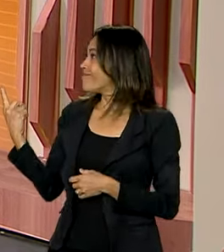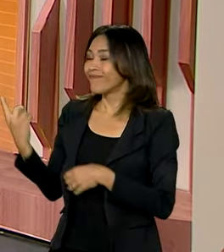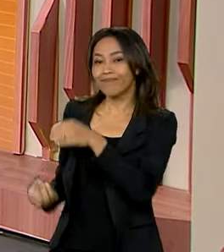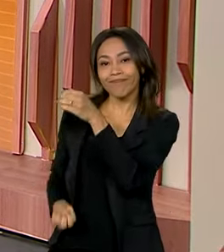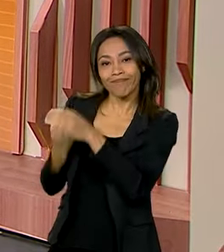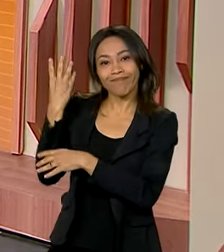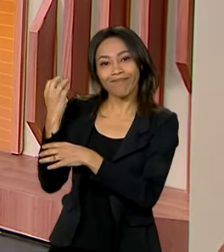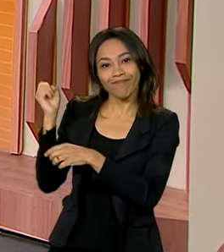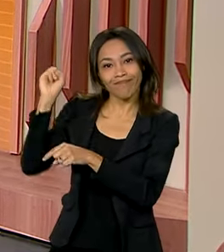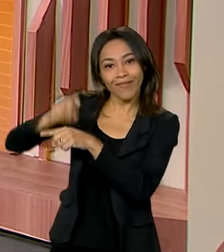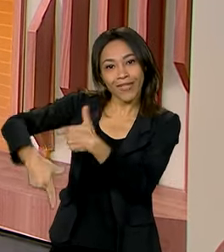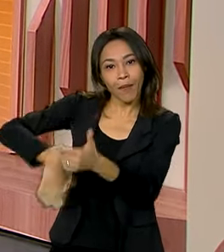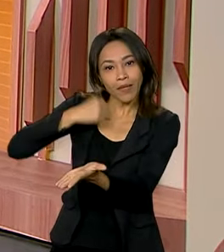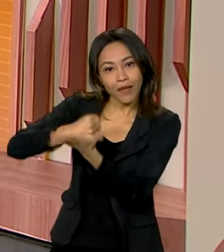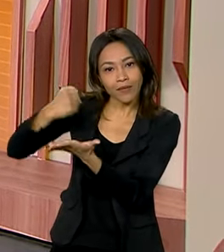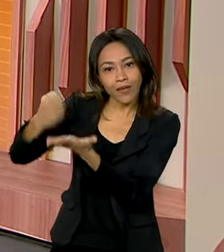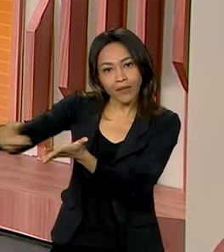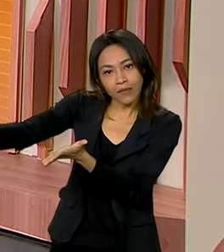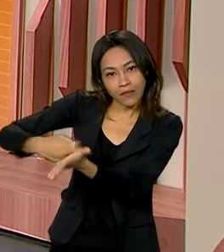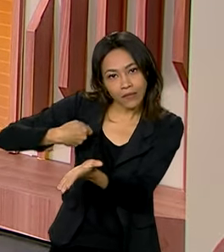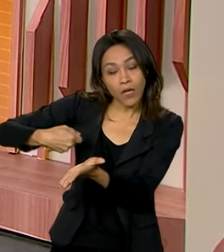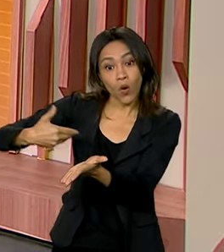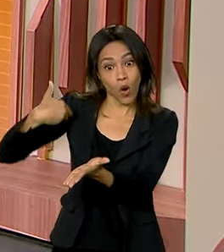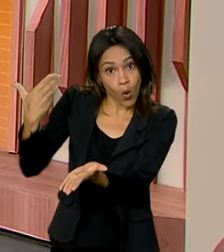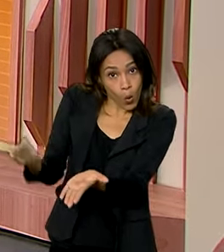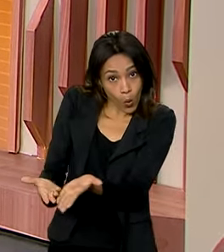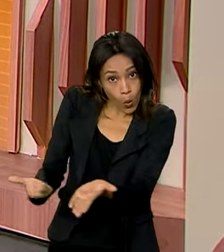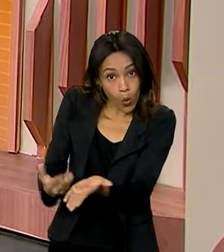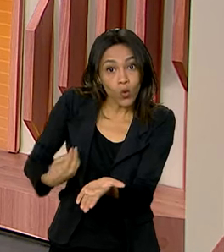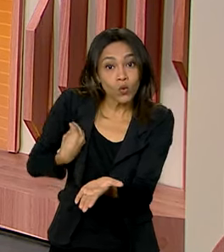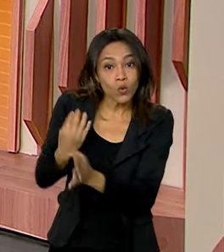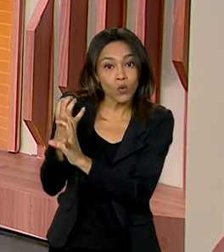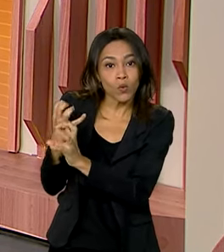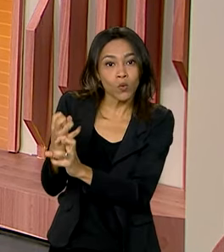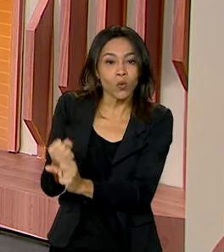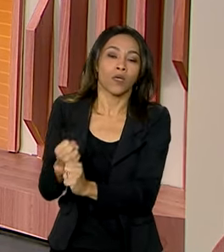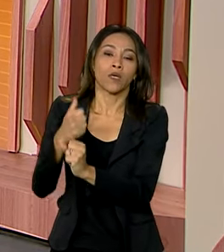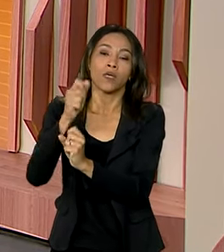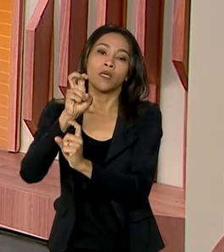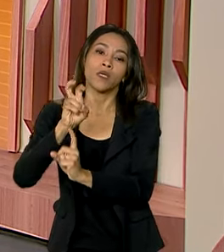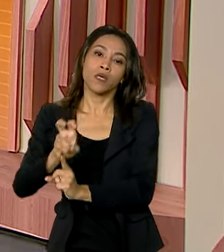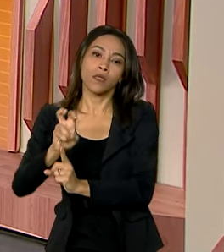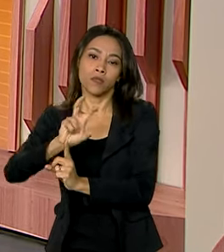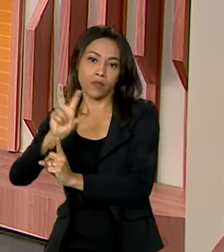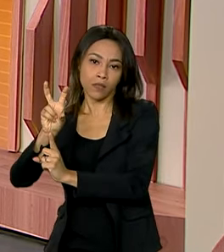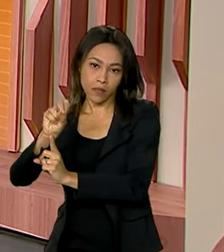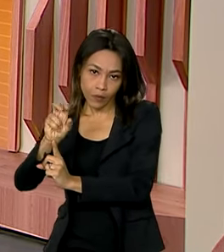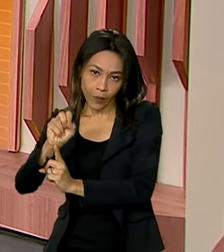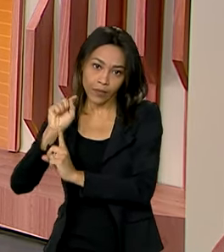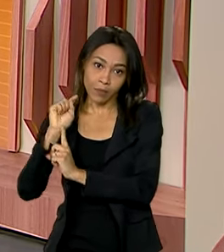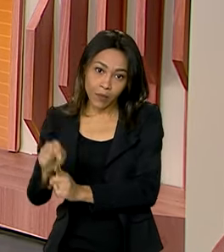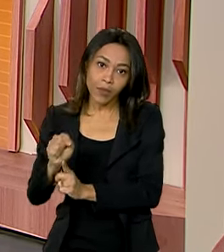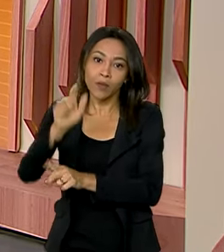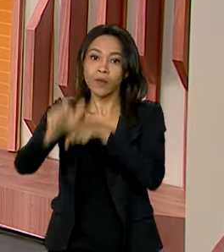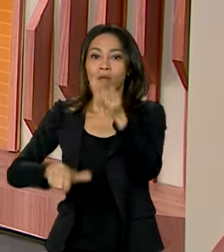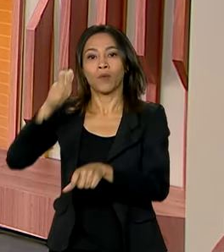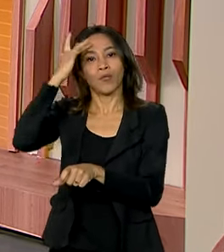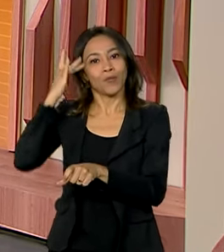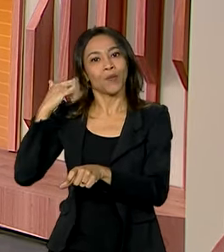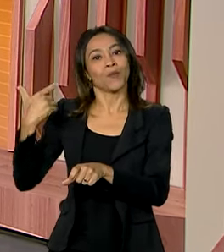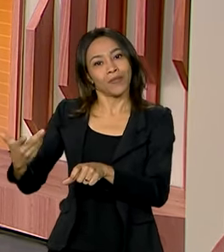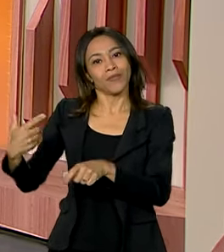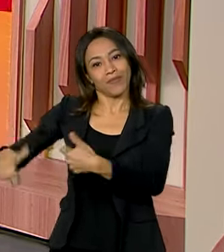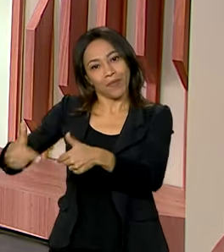carteira assinada. Atualmente, são quase 550 mil trabalhadores nessa situação em Recife.